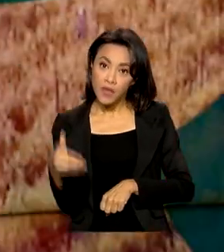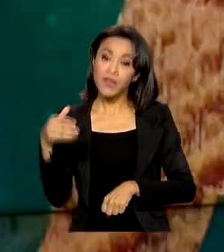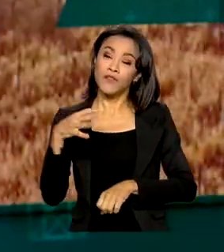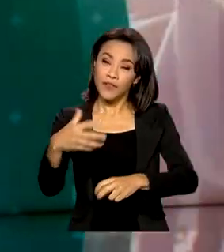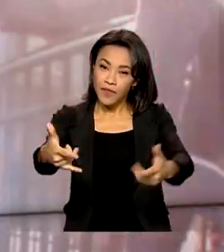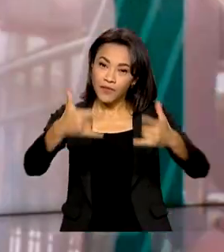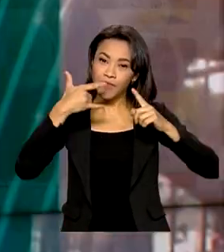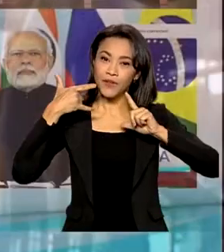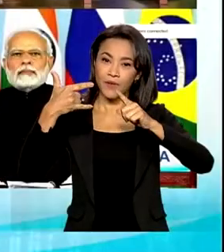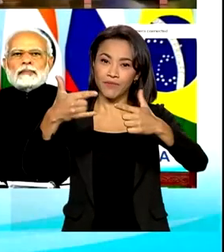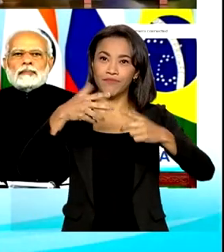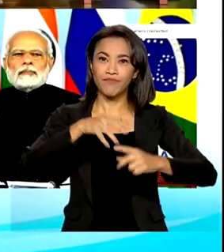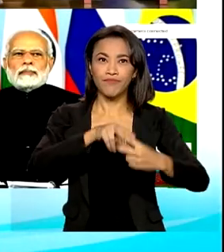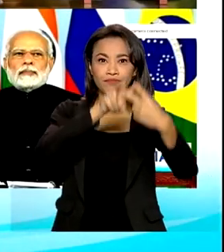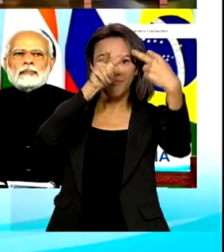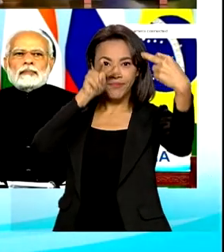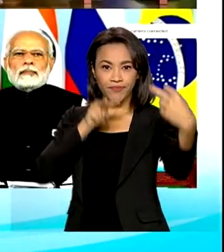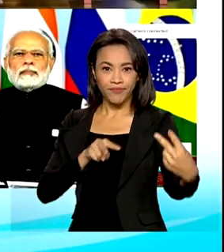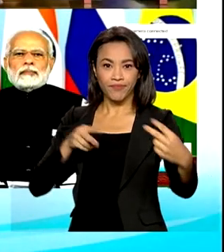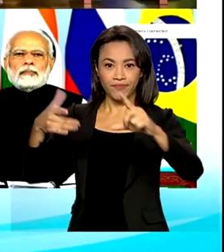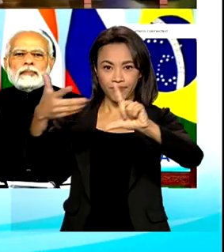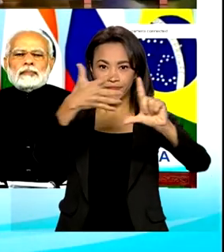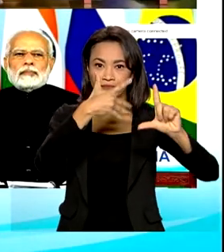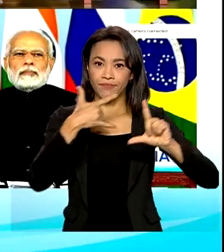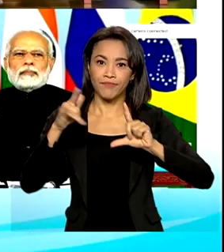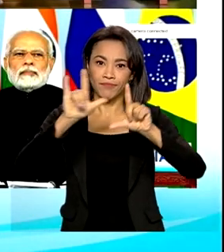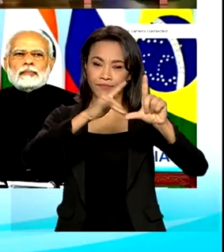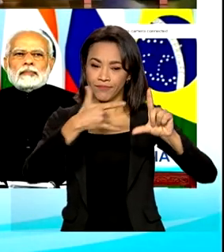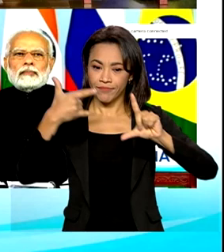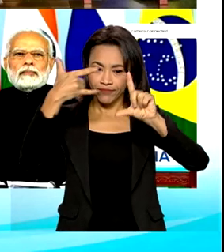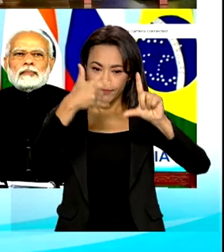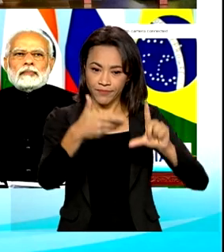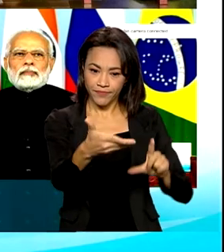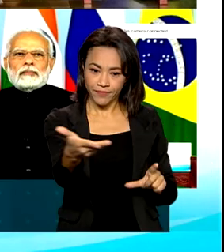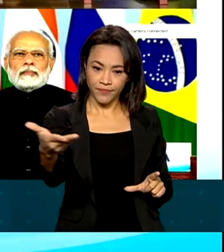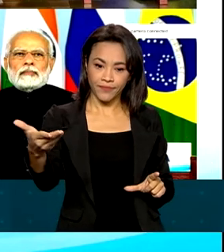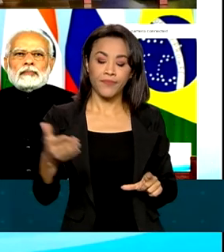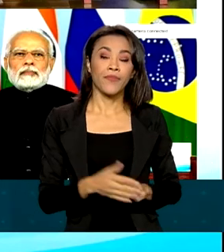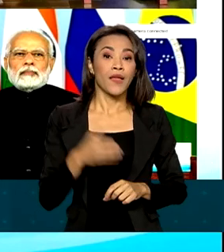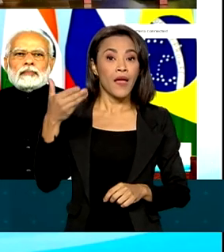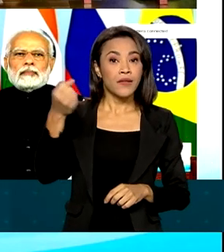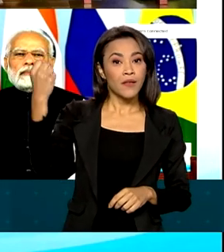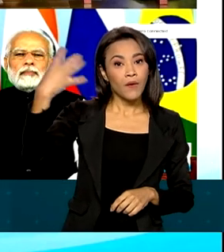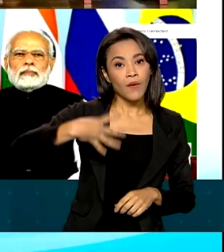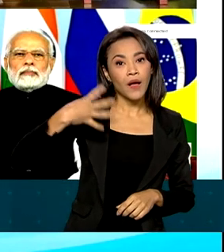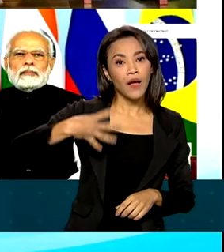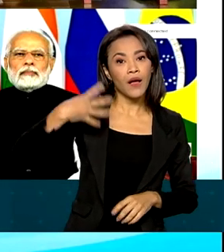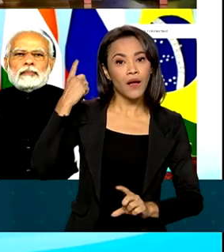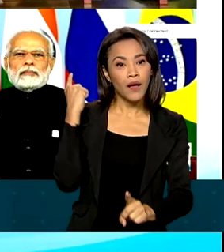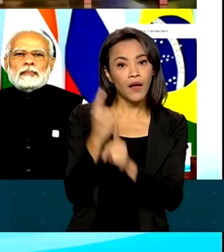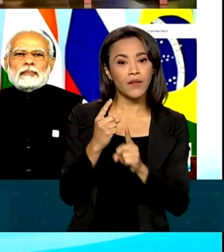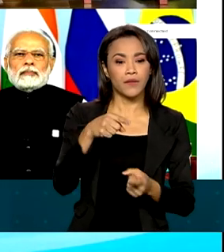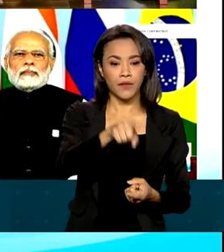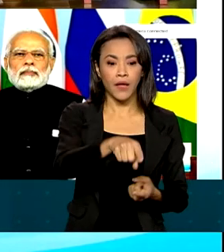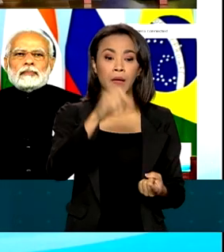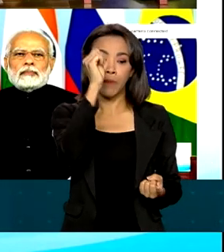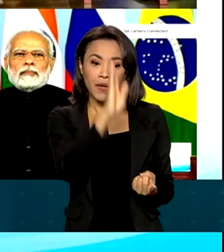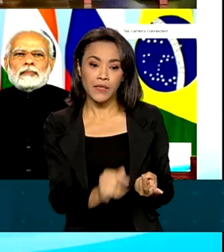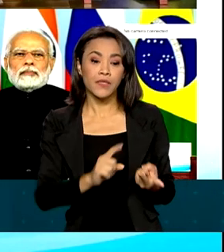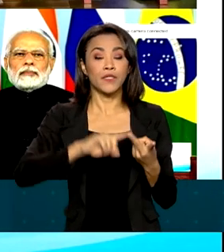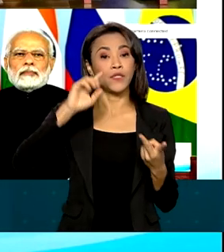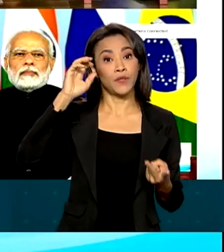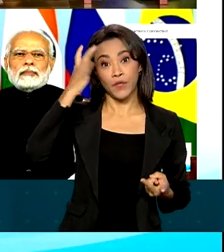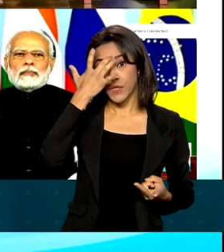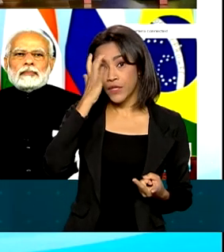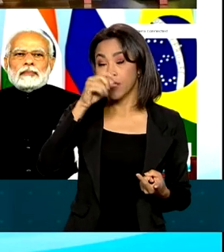videoconferência. Esta 14ª edição do Encontro do Bloco, que reúne Brasil, China, Índia,